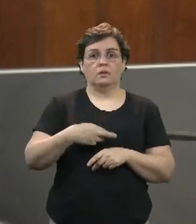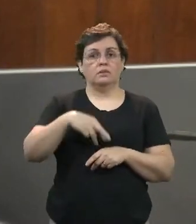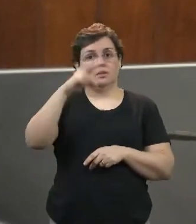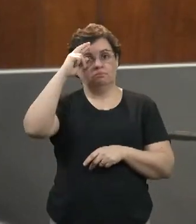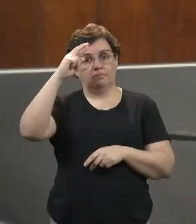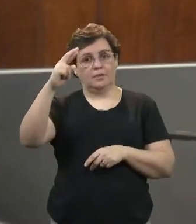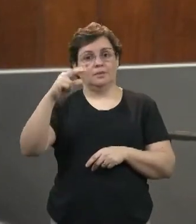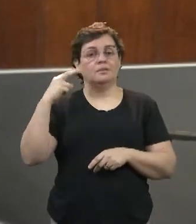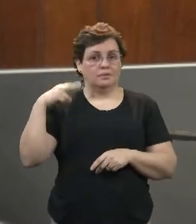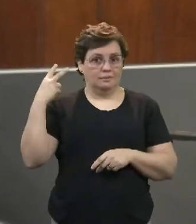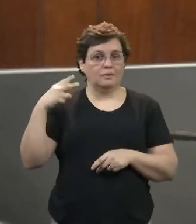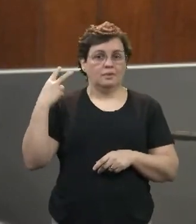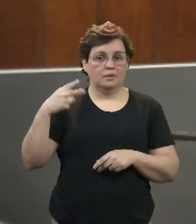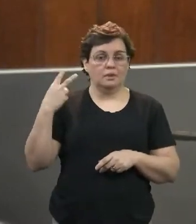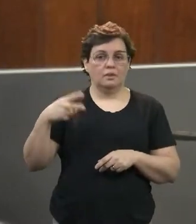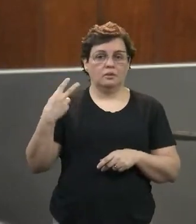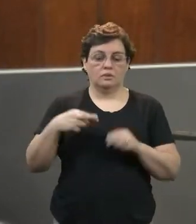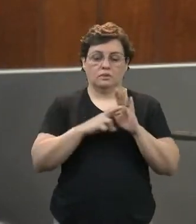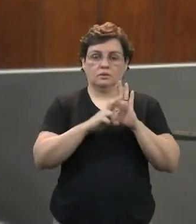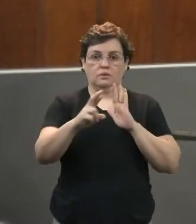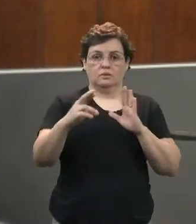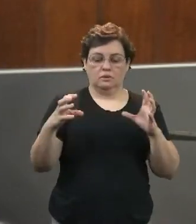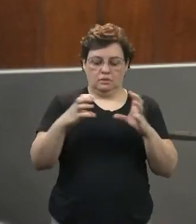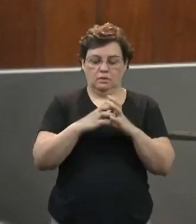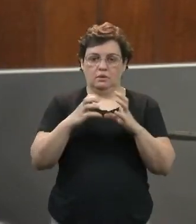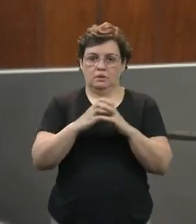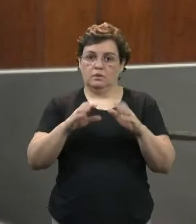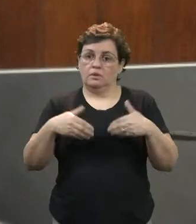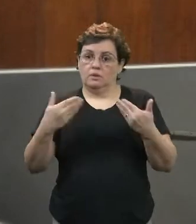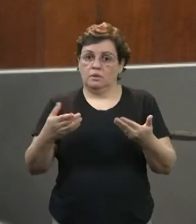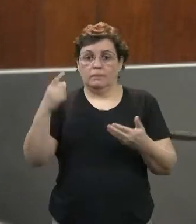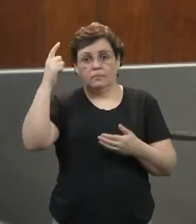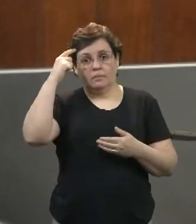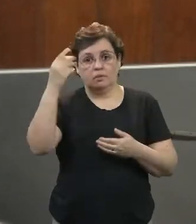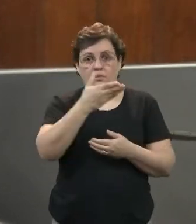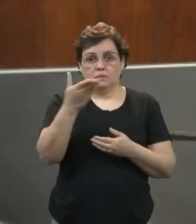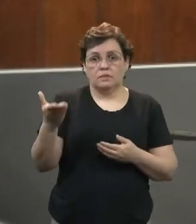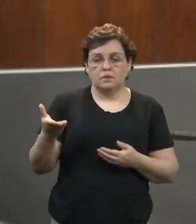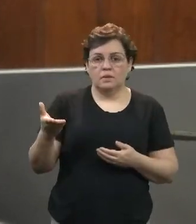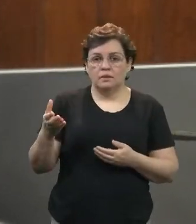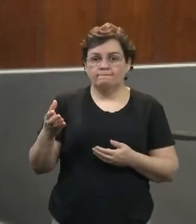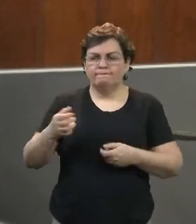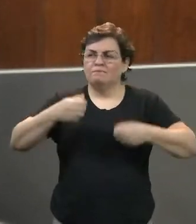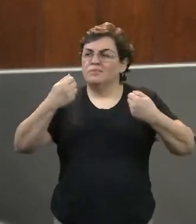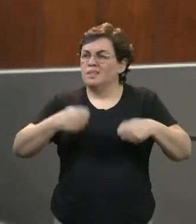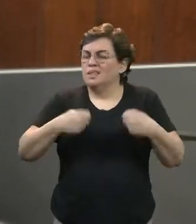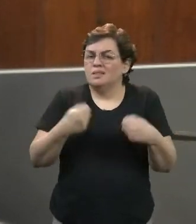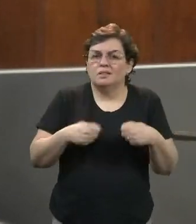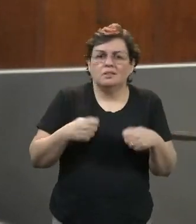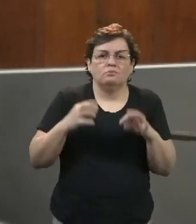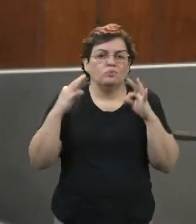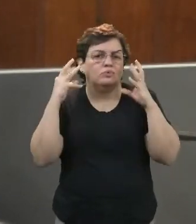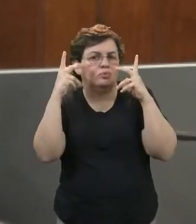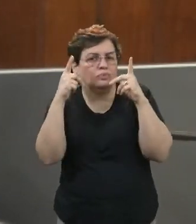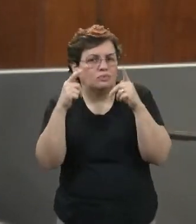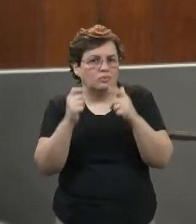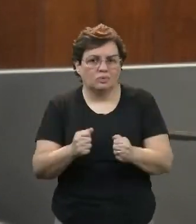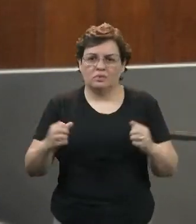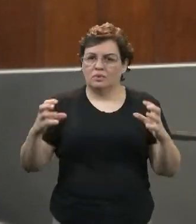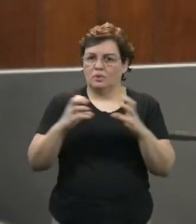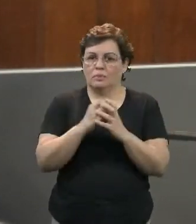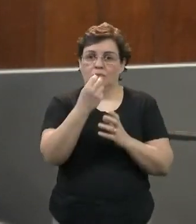representantes da comunidade. Portanto, imaginem, senhores, que as demandas de toda uma comunidade, de 240